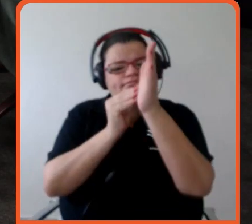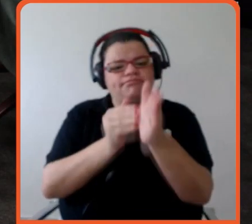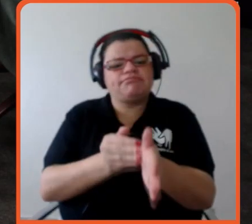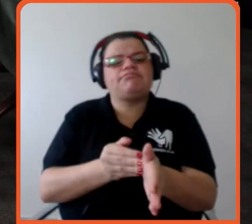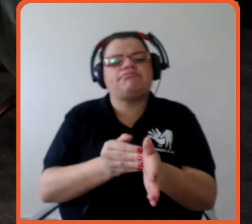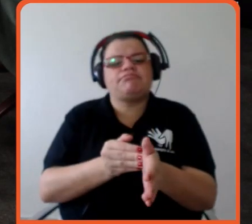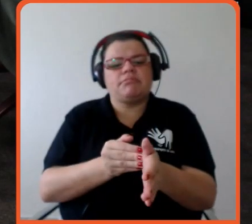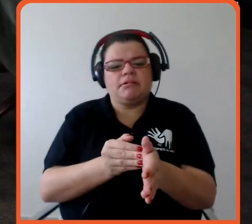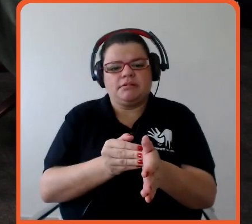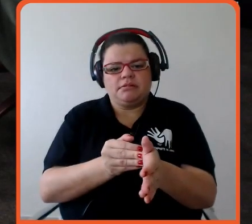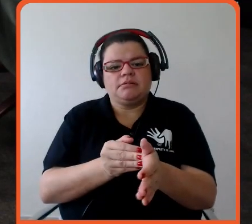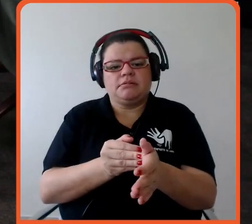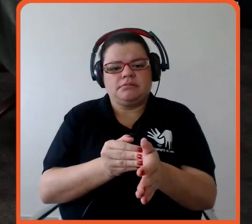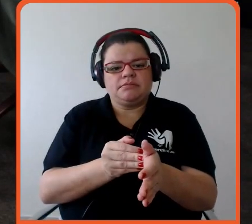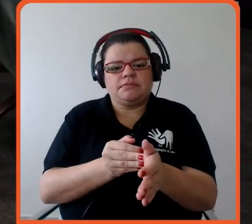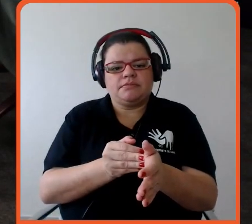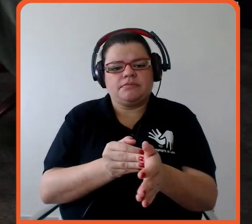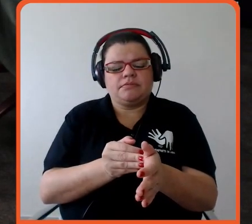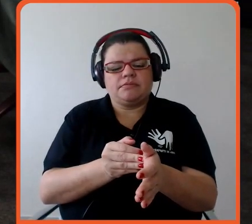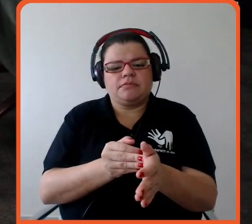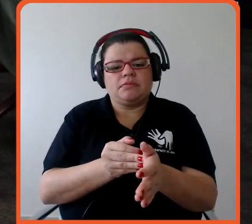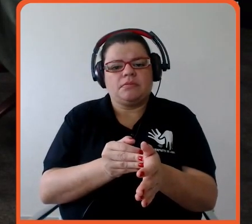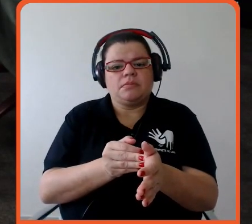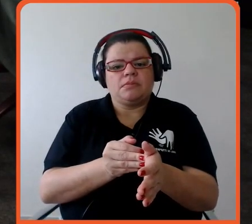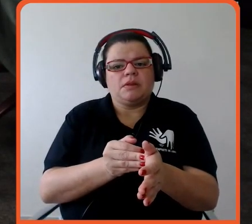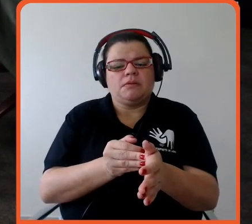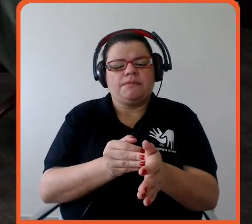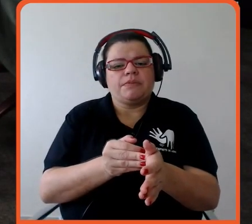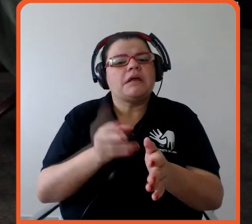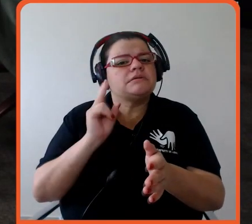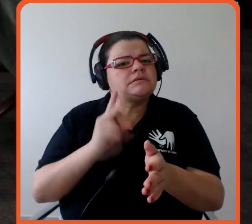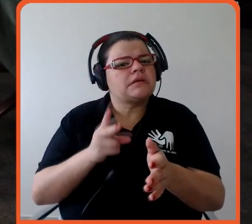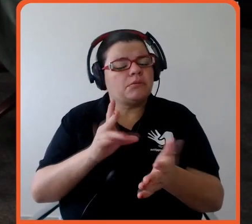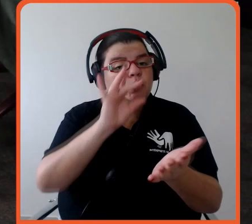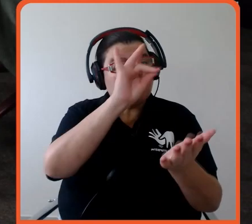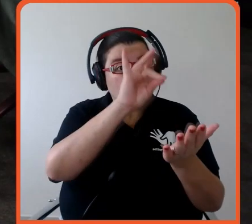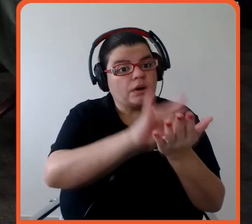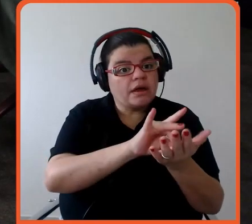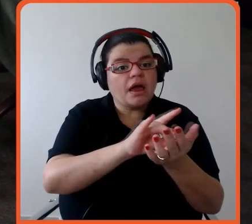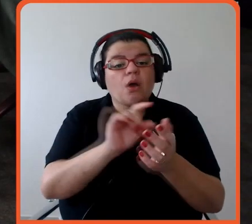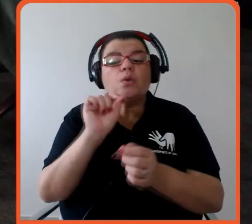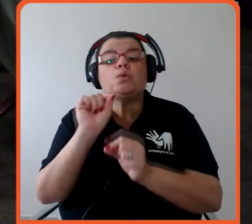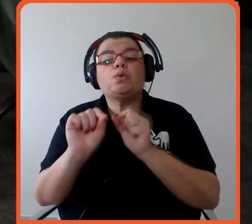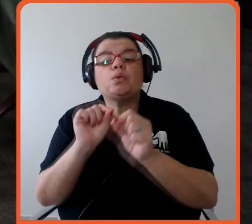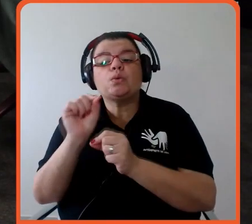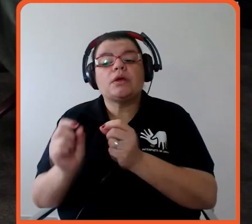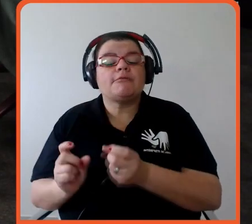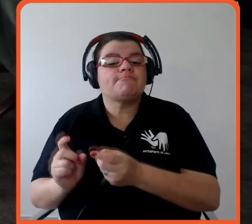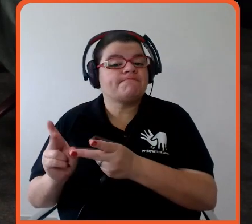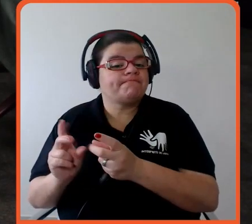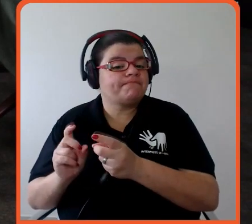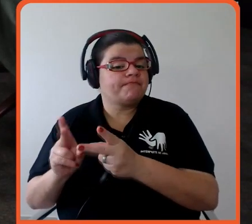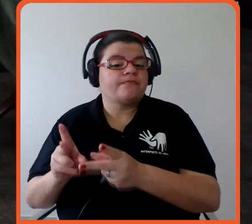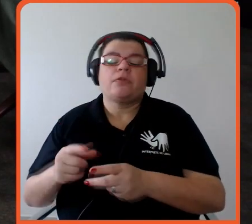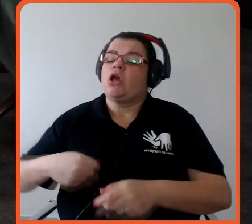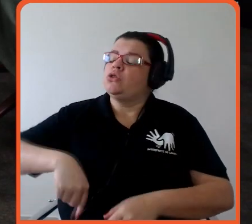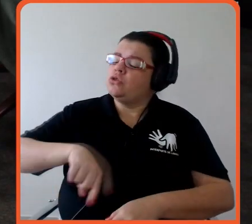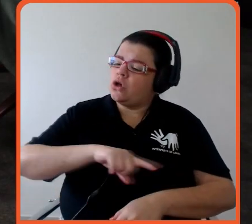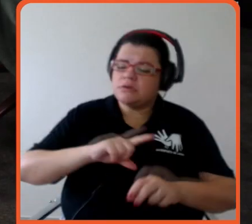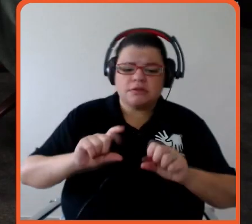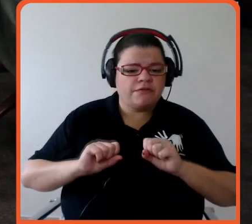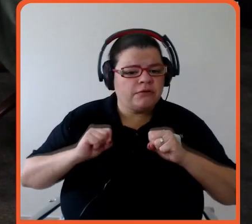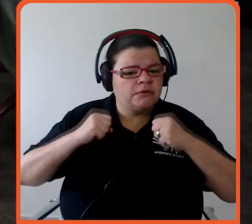e do que for comercial do ponto de vista de crédito carbono, sempre defendemos a adicionalidade